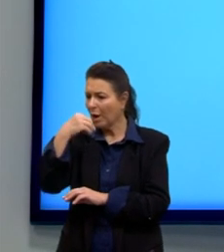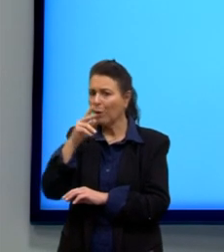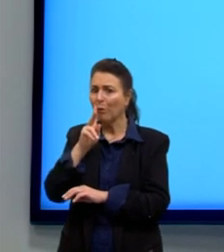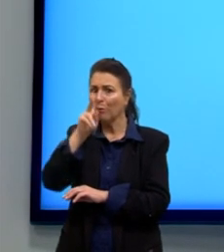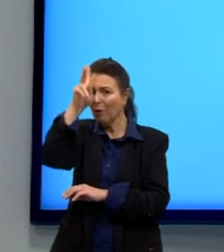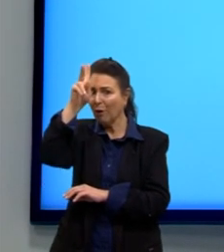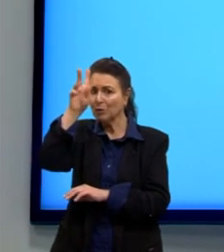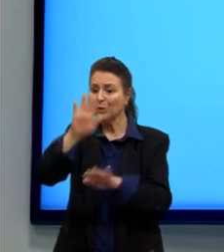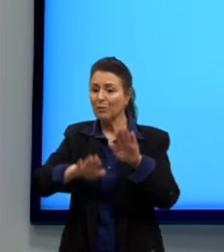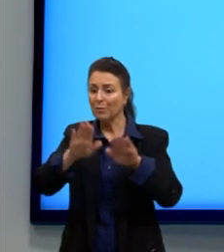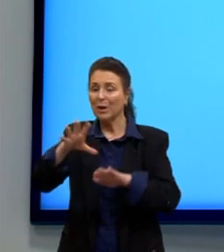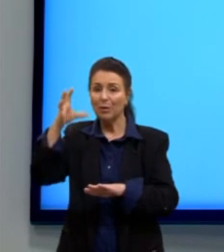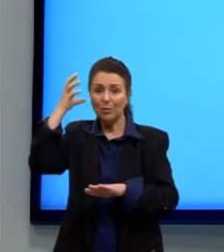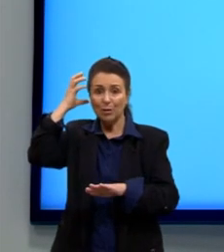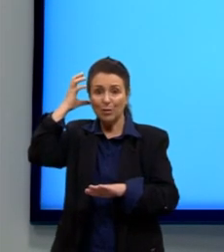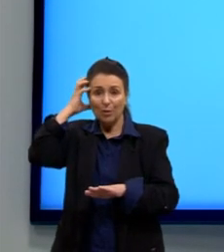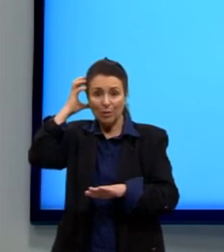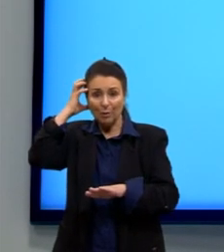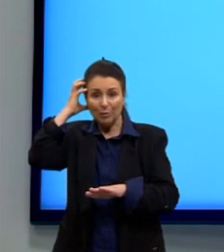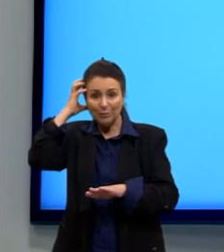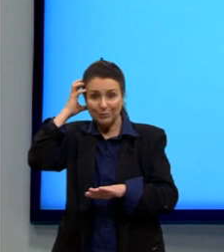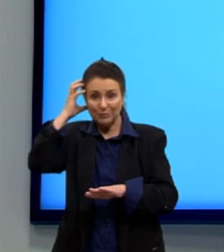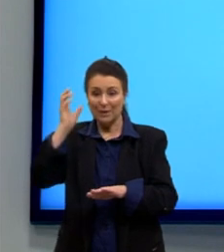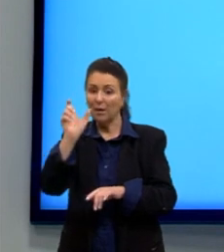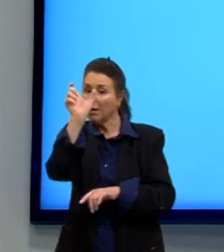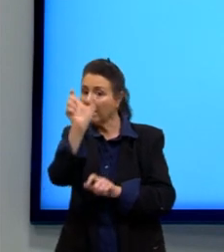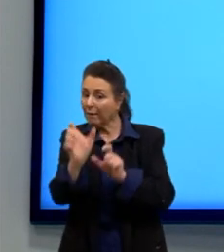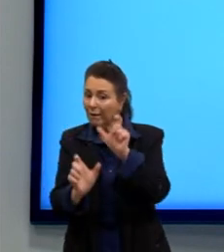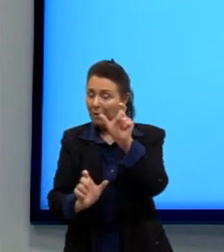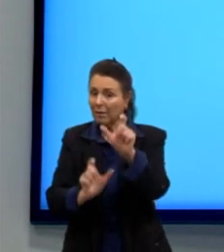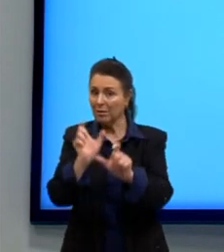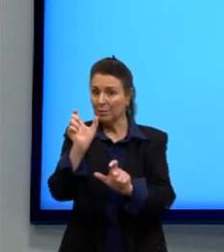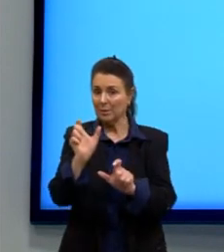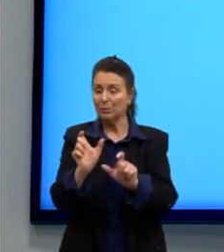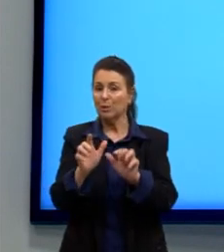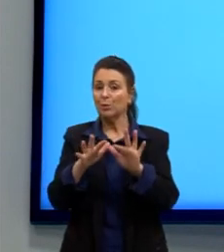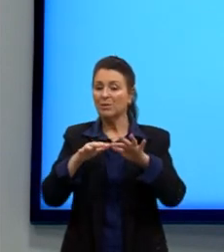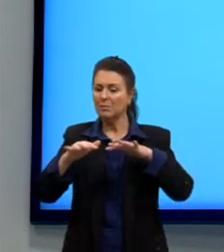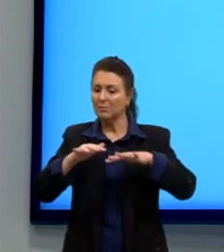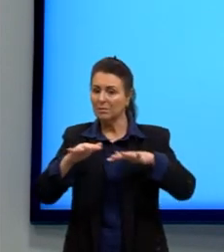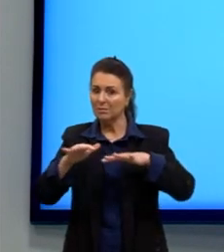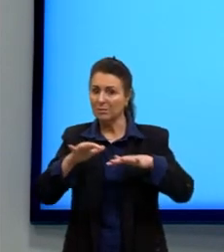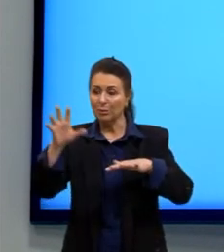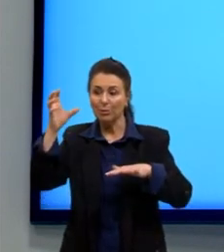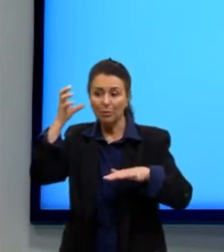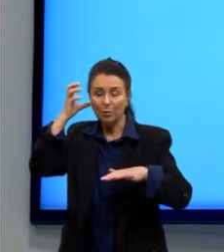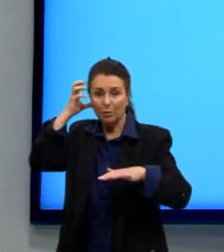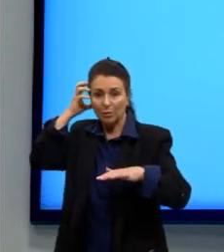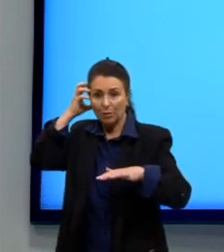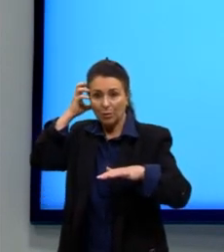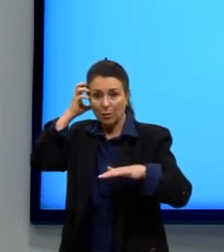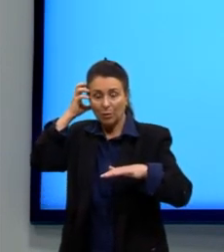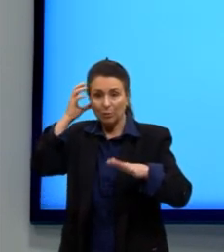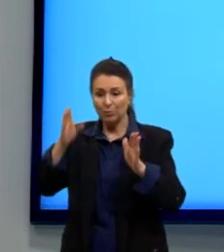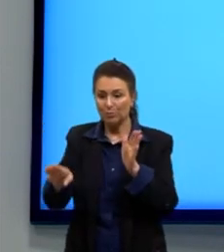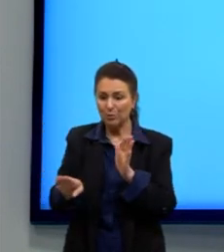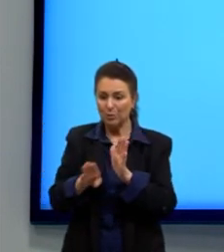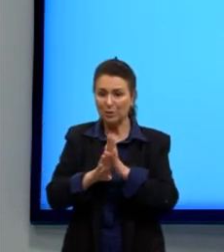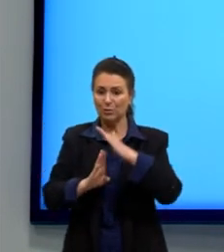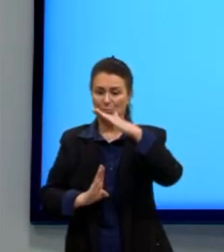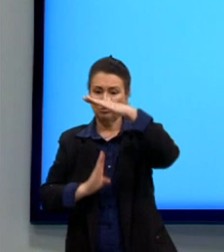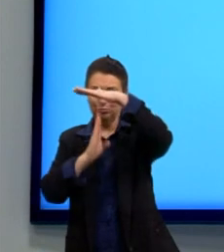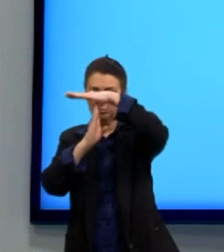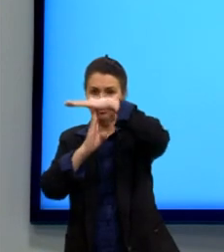define, então, o campo auditivo humano. Todas as vibrações acústicas que saem desses limites não são